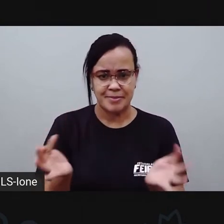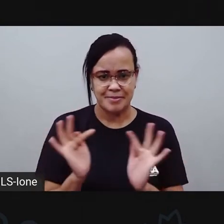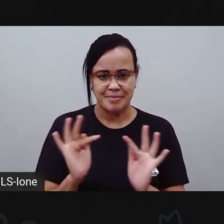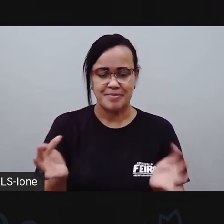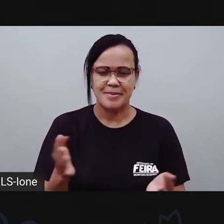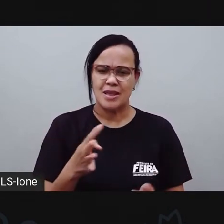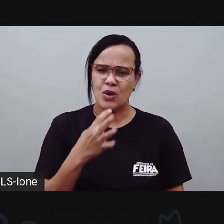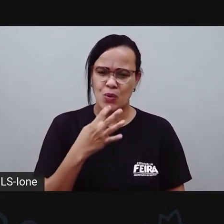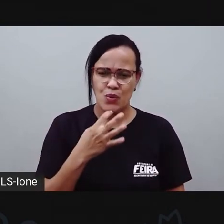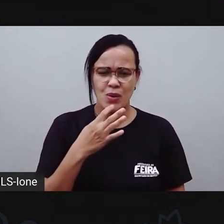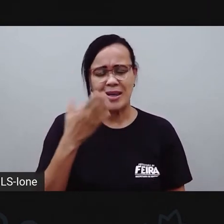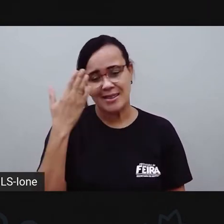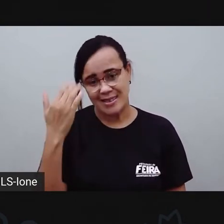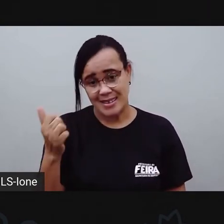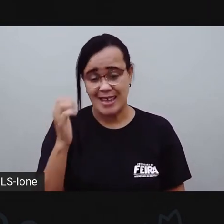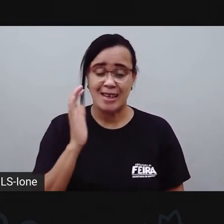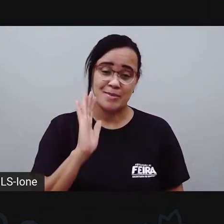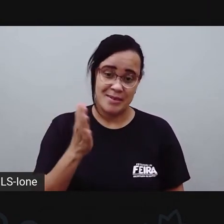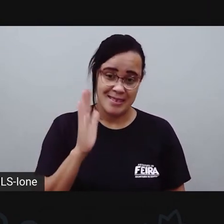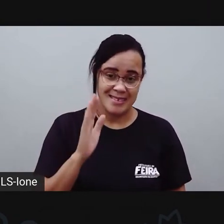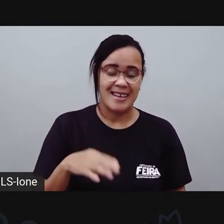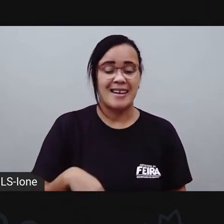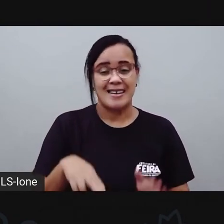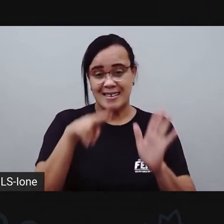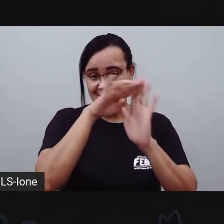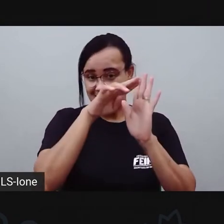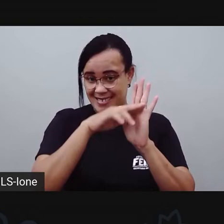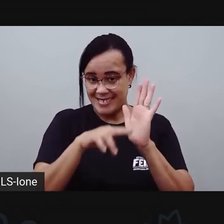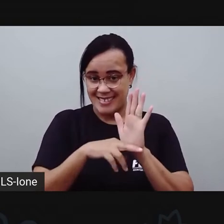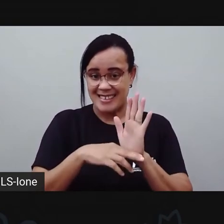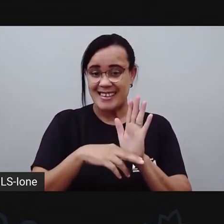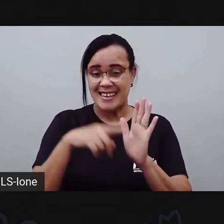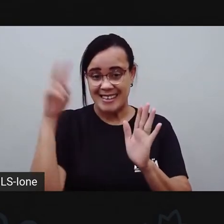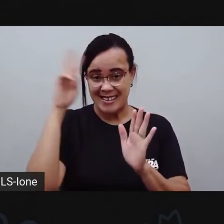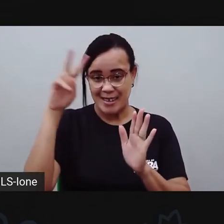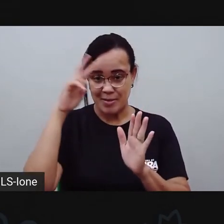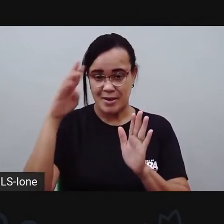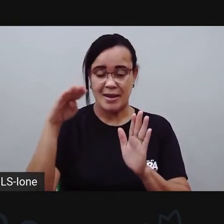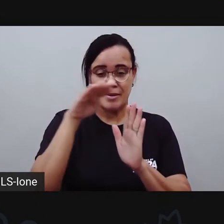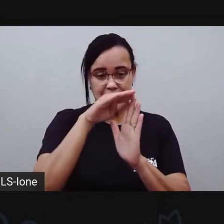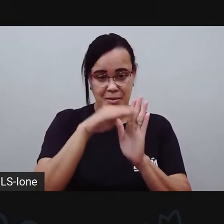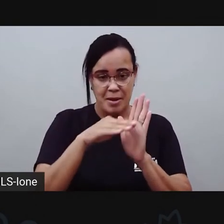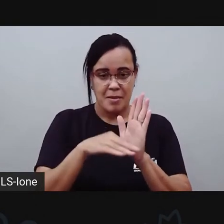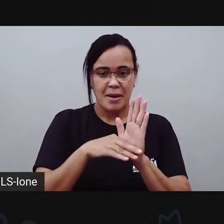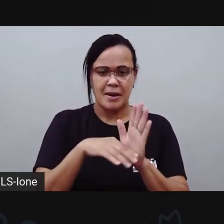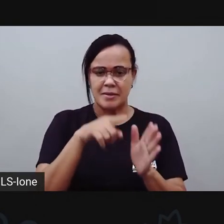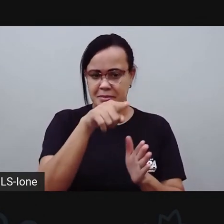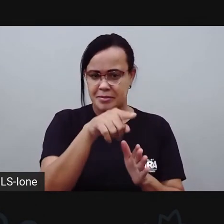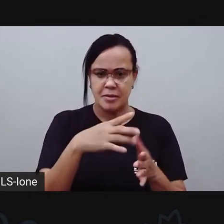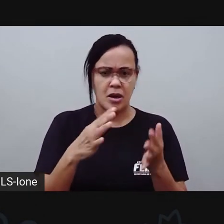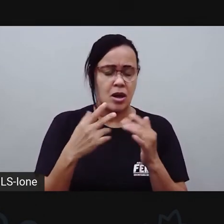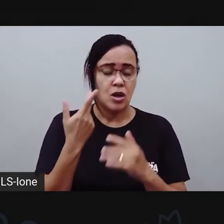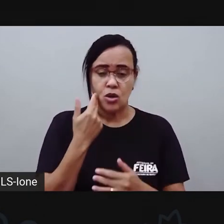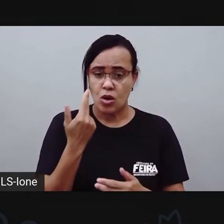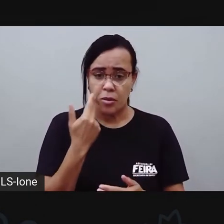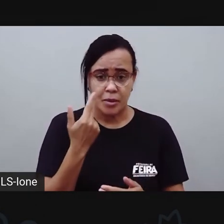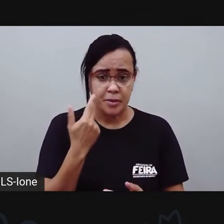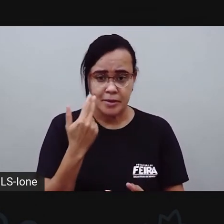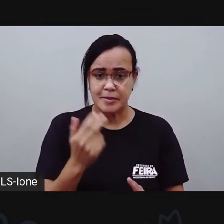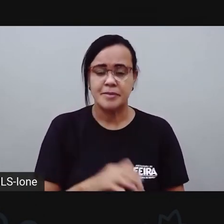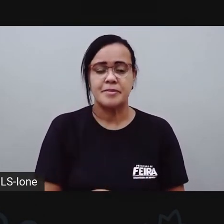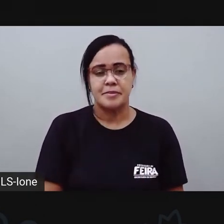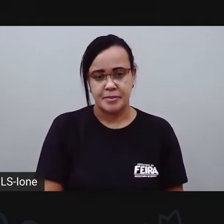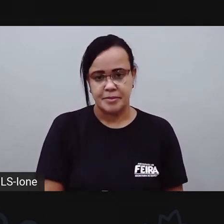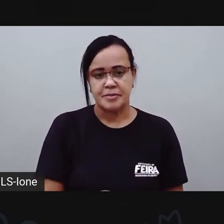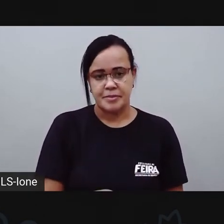A gente já usou na receita da... Ó, a farinha de trigo tradicional, ó. A gente